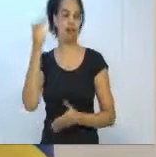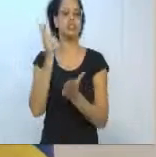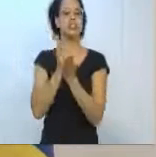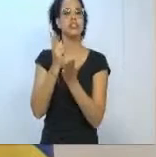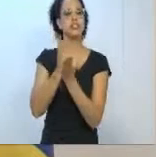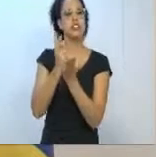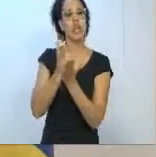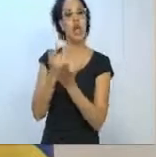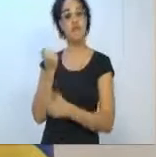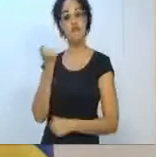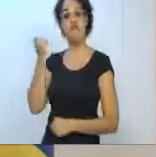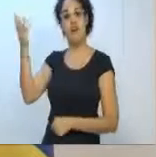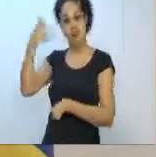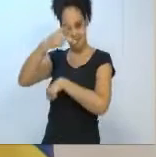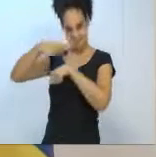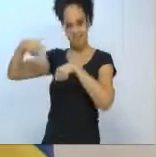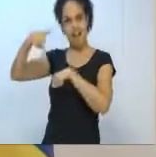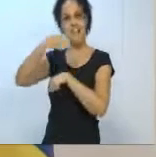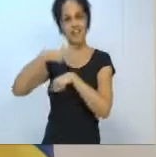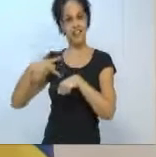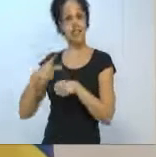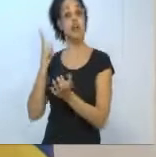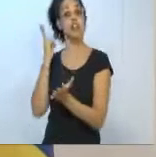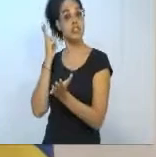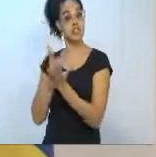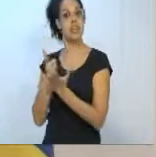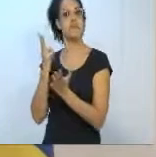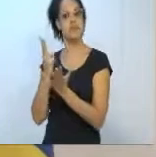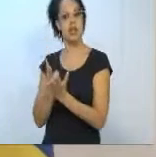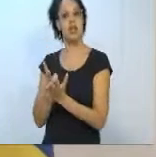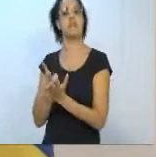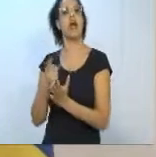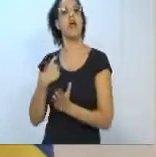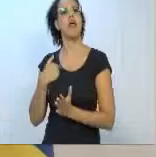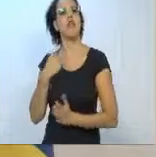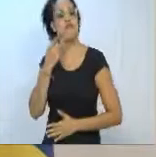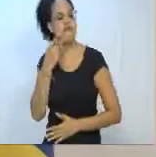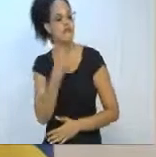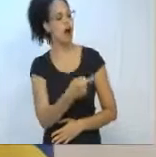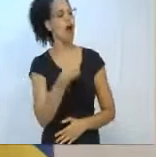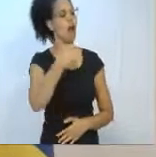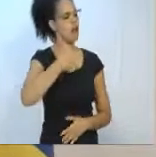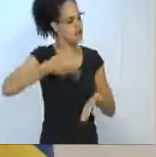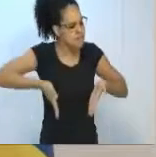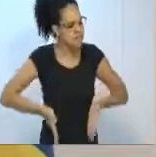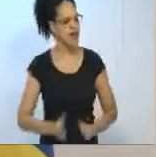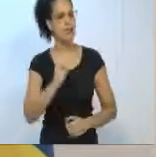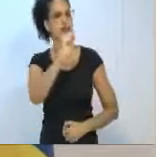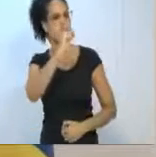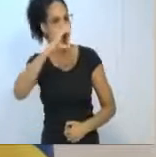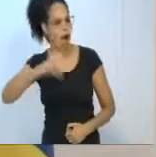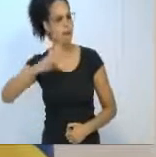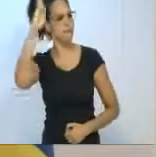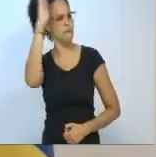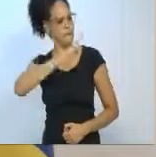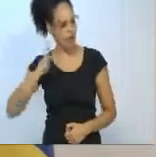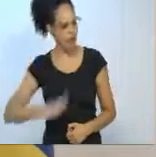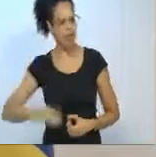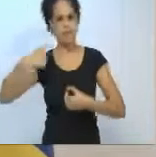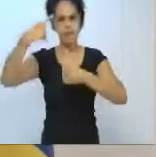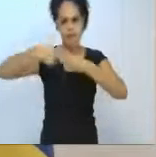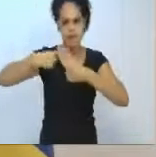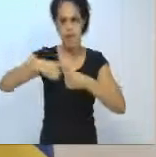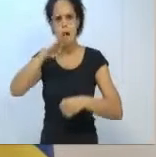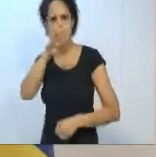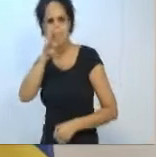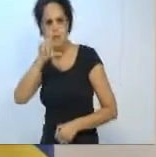eu levo o nome de Blumenau, eu faço questão de dizer que eu sou da cidade de Blumenau, que eu sou de Santa Catarina, que eu sou do Brasil. Blumenau lá